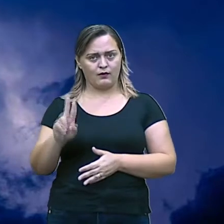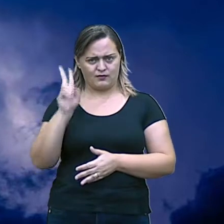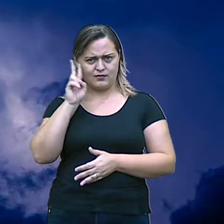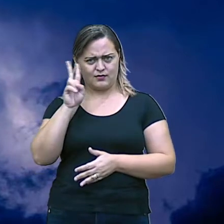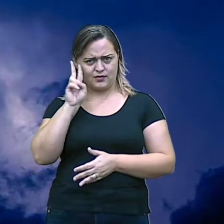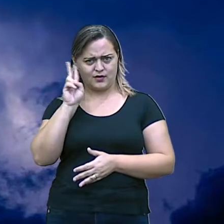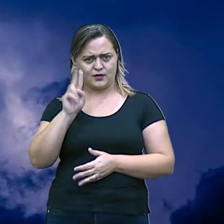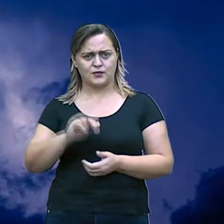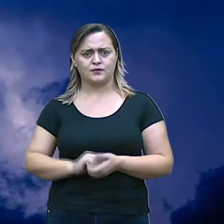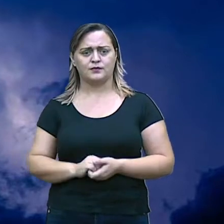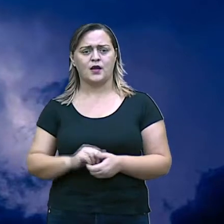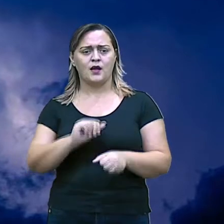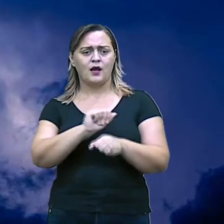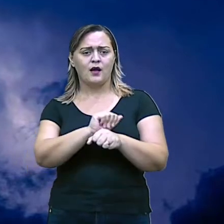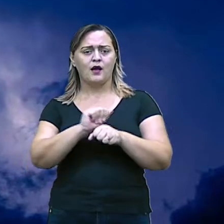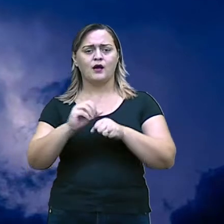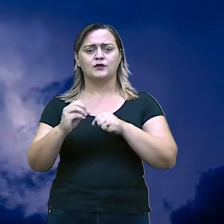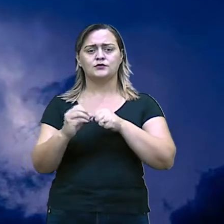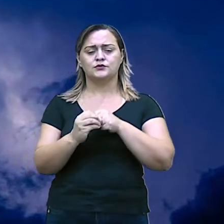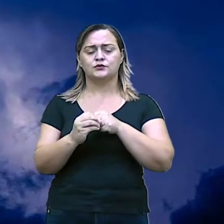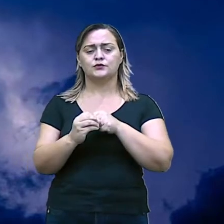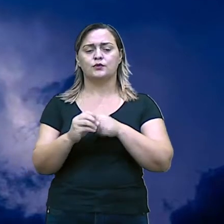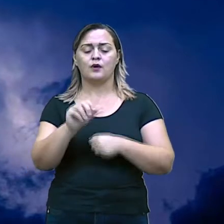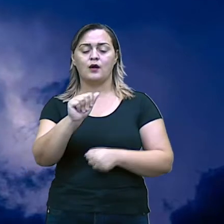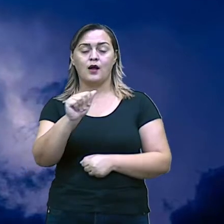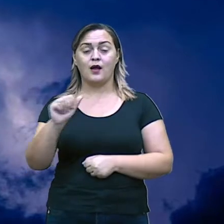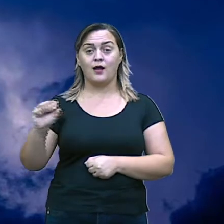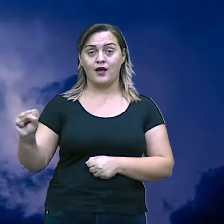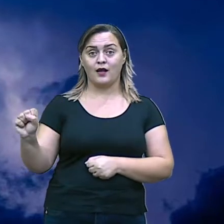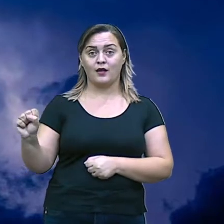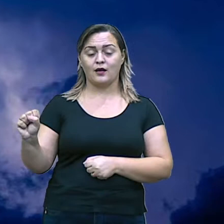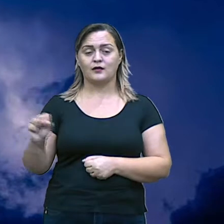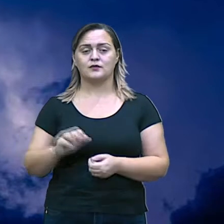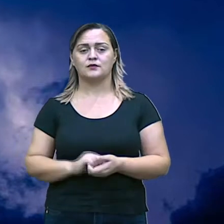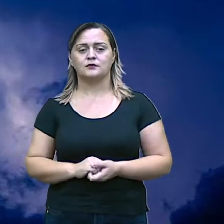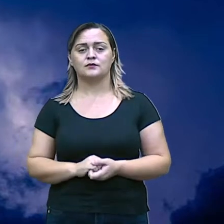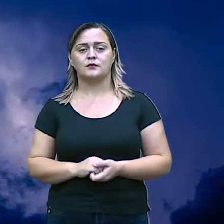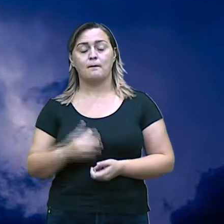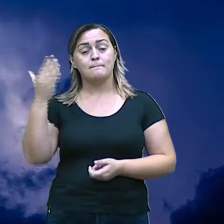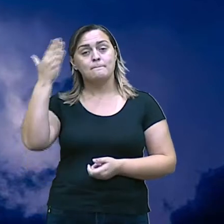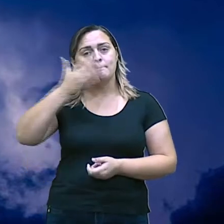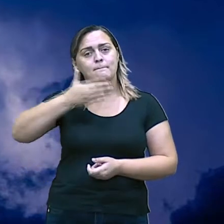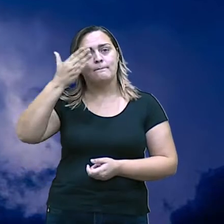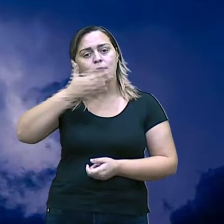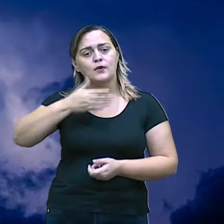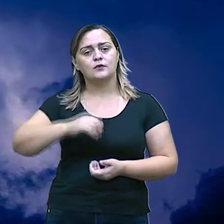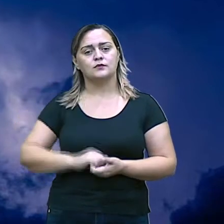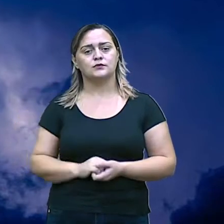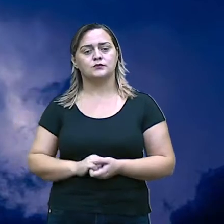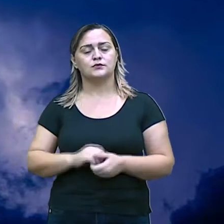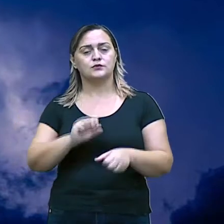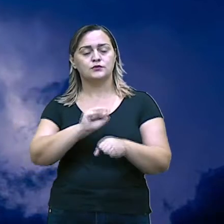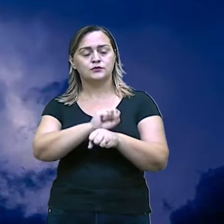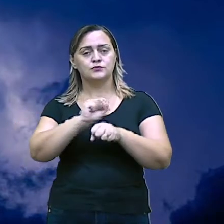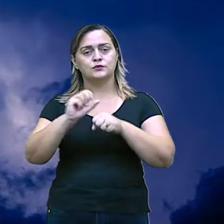Artigo definido, as. Olha aqui, finalizando, hein? E provas. Substantivo comum. Pronto.